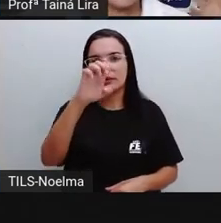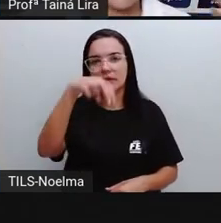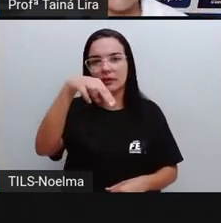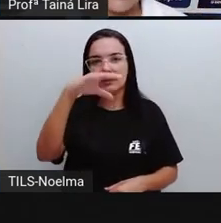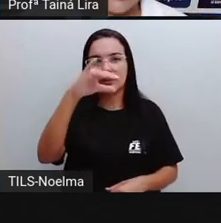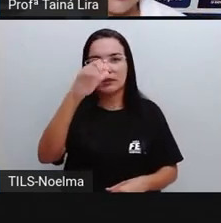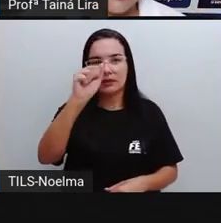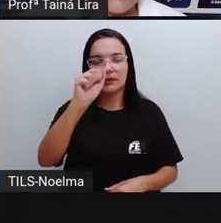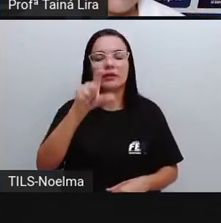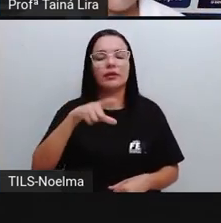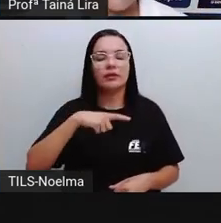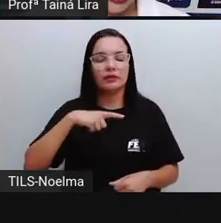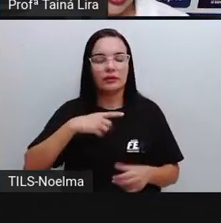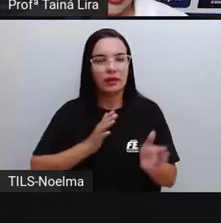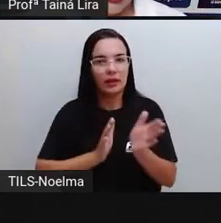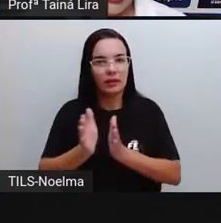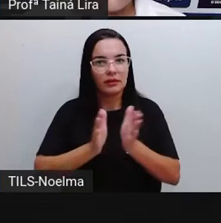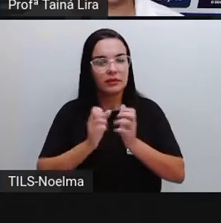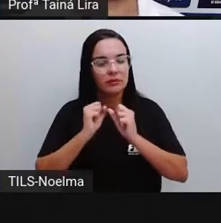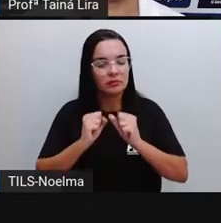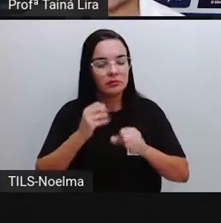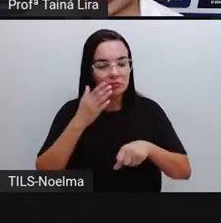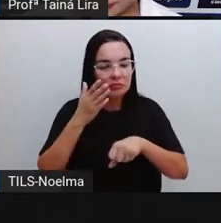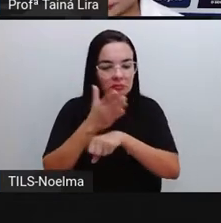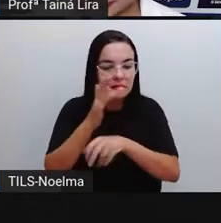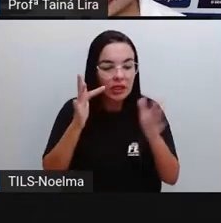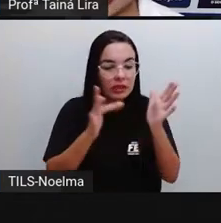esses gastos, tá bom?